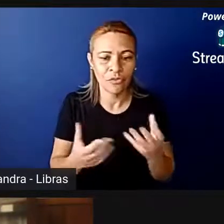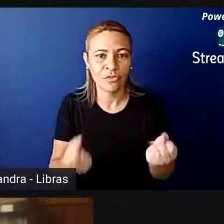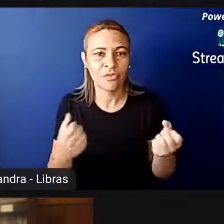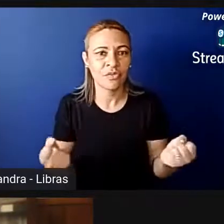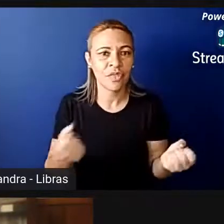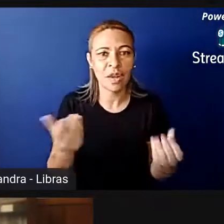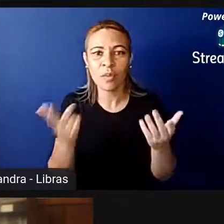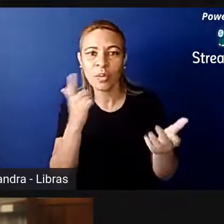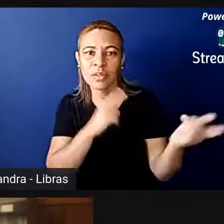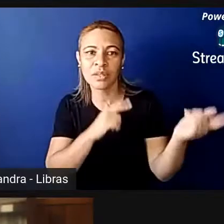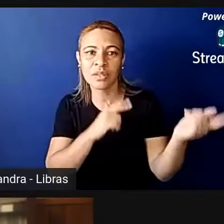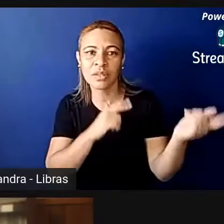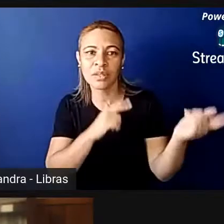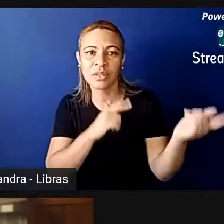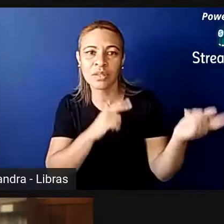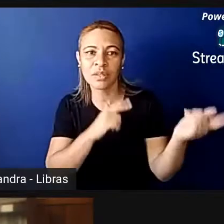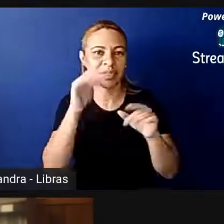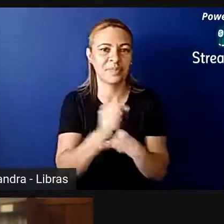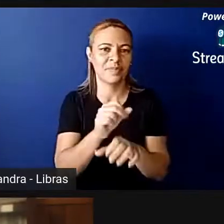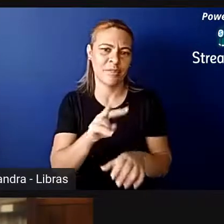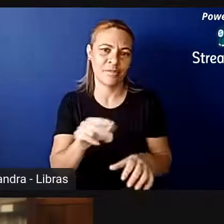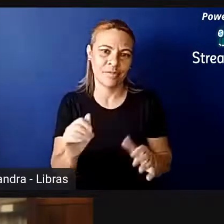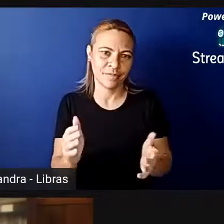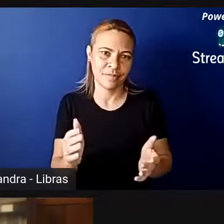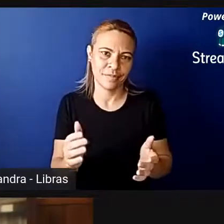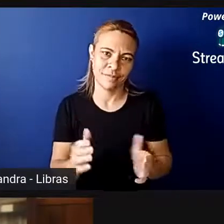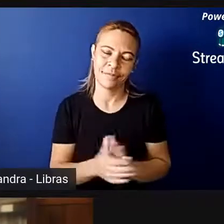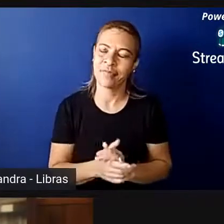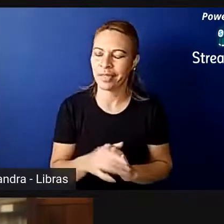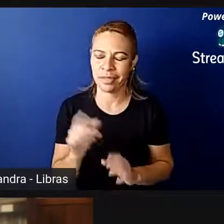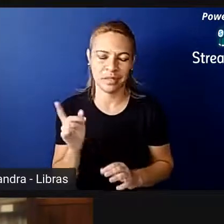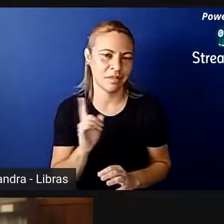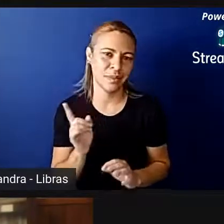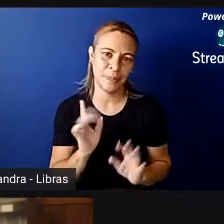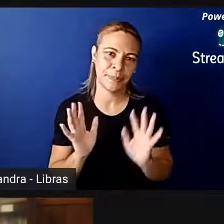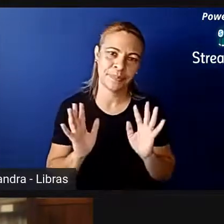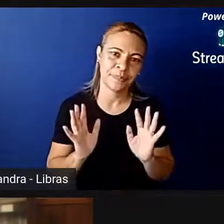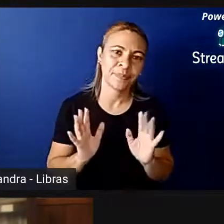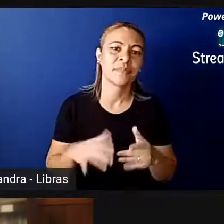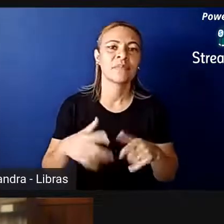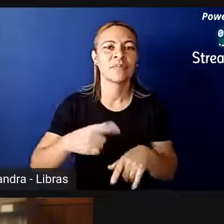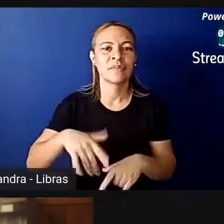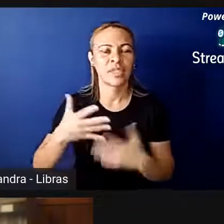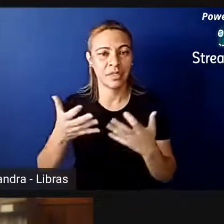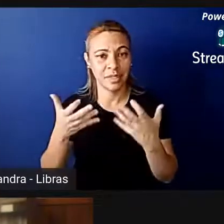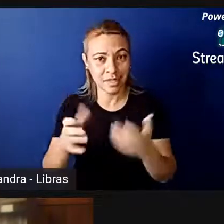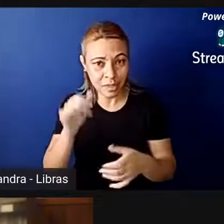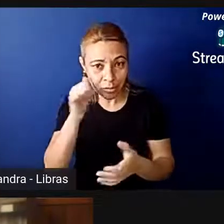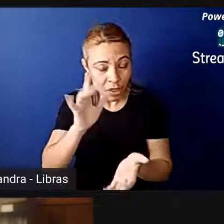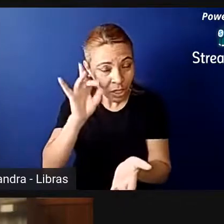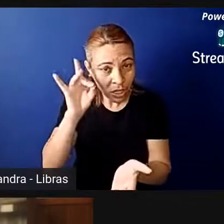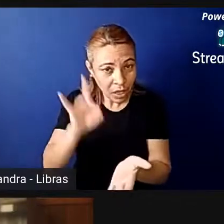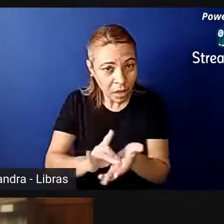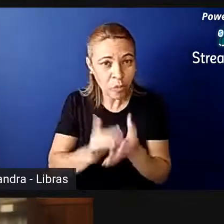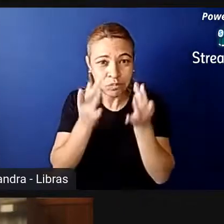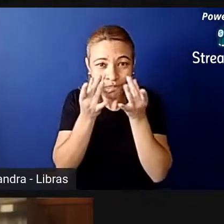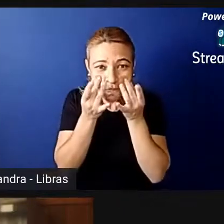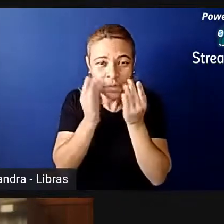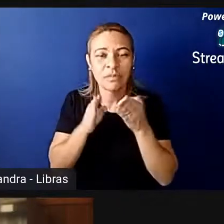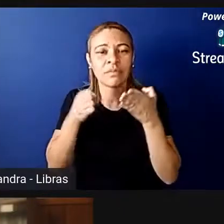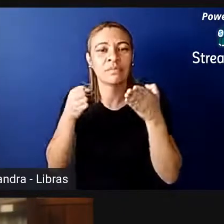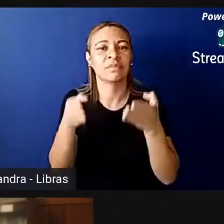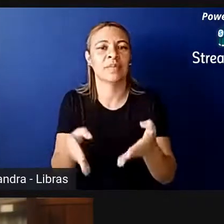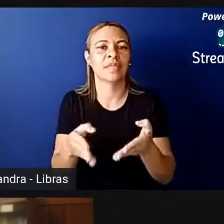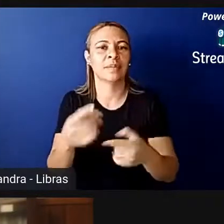algumas mulheres para preencher a nossa cota. Não é isso que a gente quer, então a gente quer as mulheres realmente participando dentro dos partidos políticos.